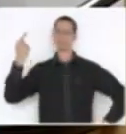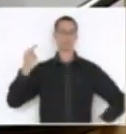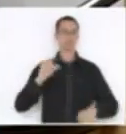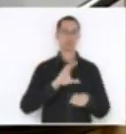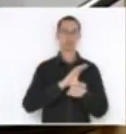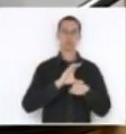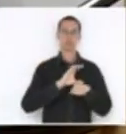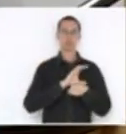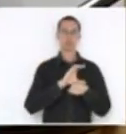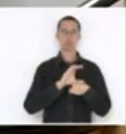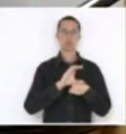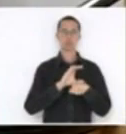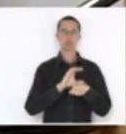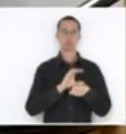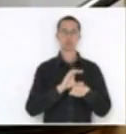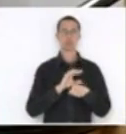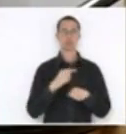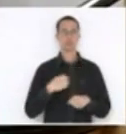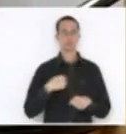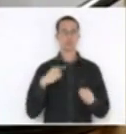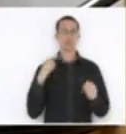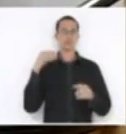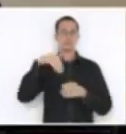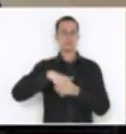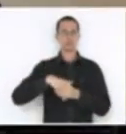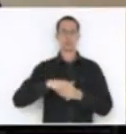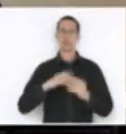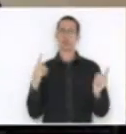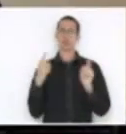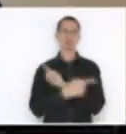eu vou votar contrariamente a ela.